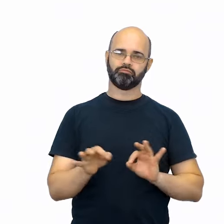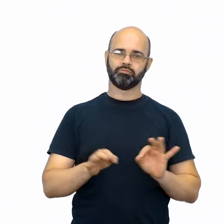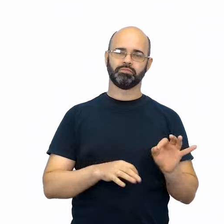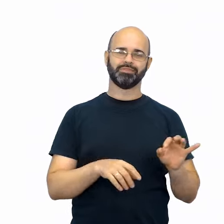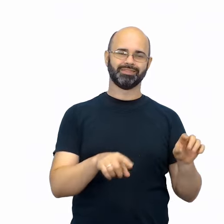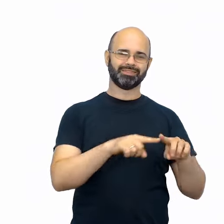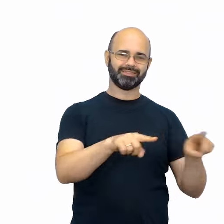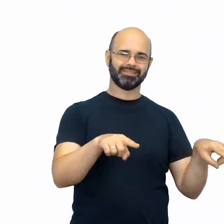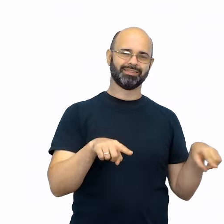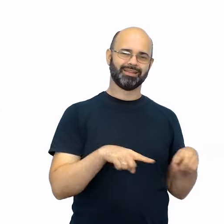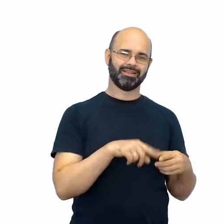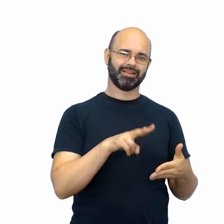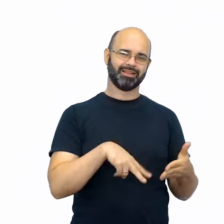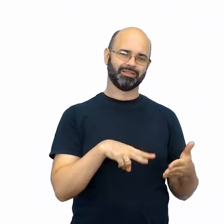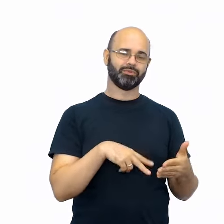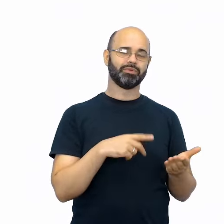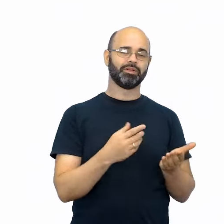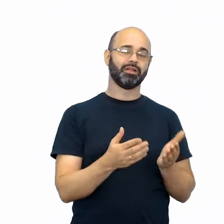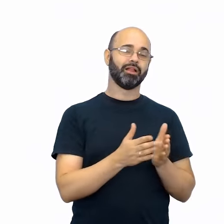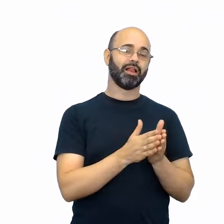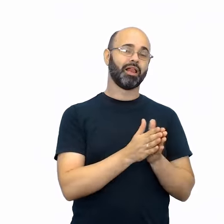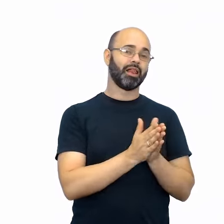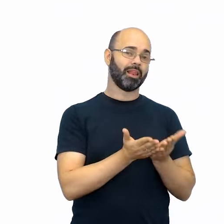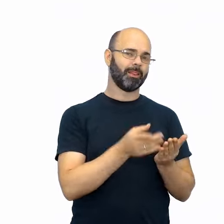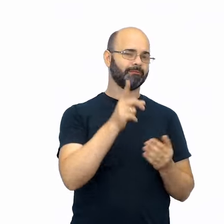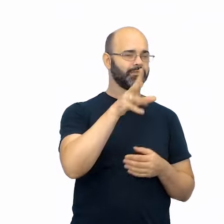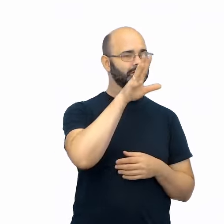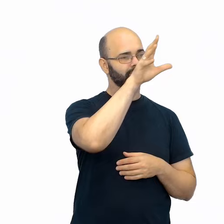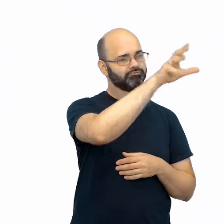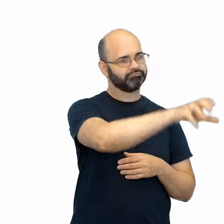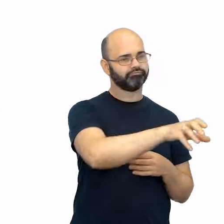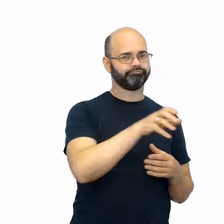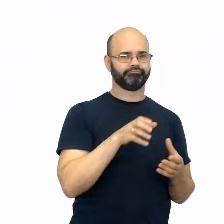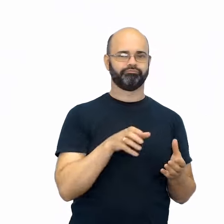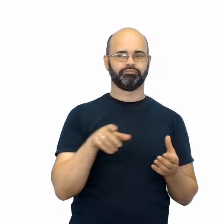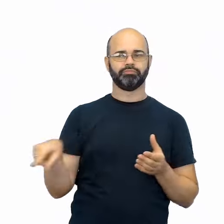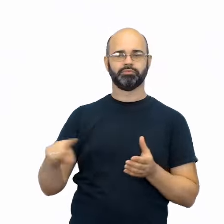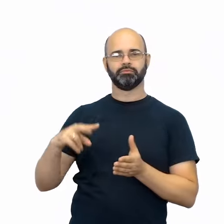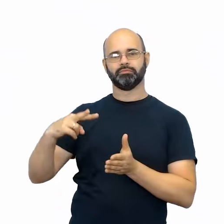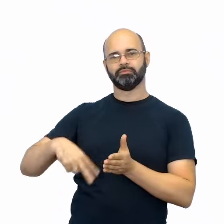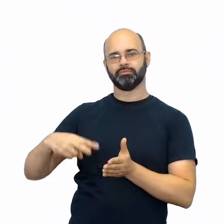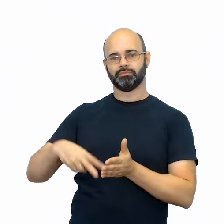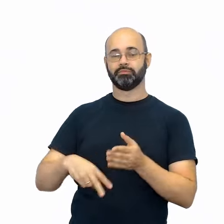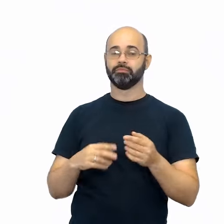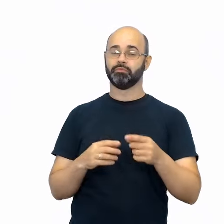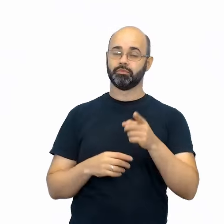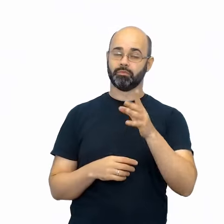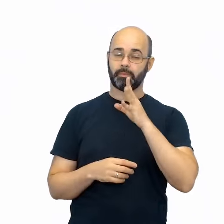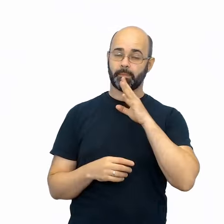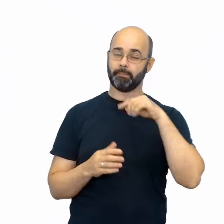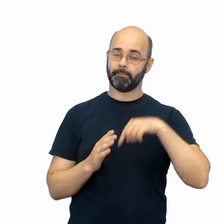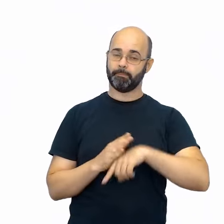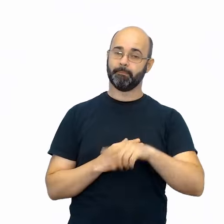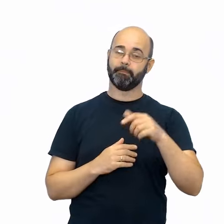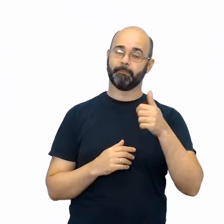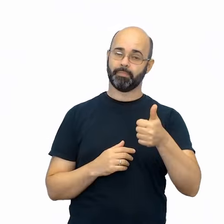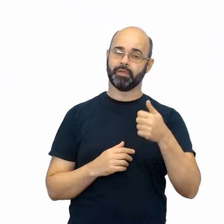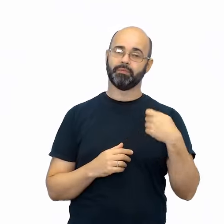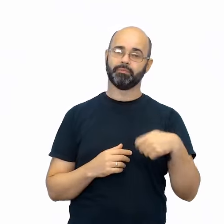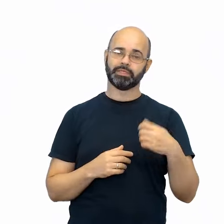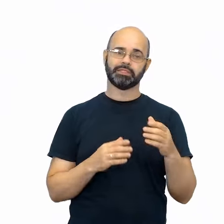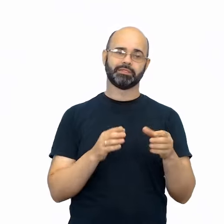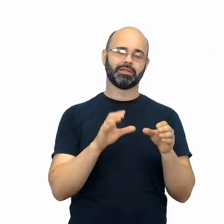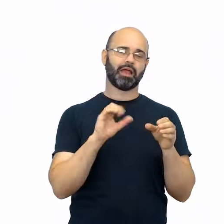leitura, os livros que serão analisados. E é fundamental que você conheça bem o acervo, a capa, os